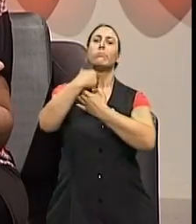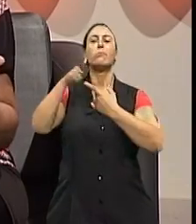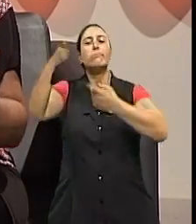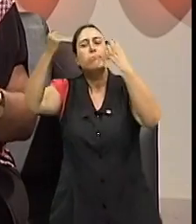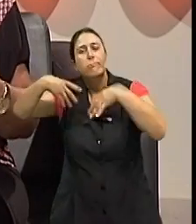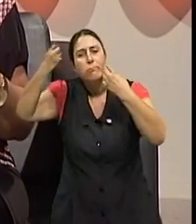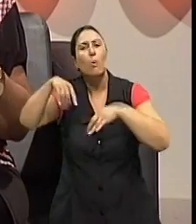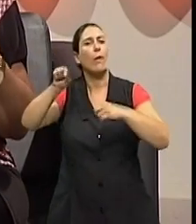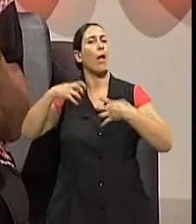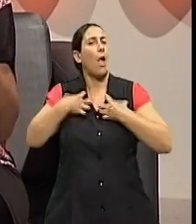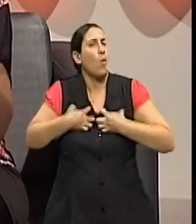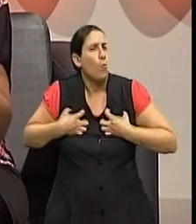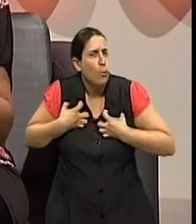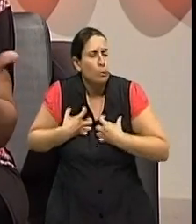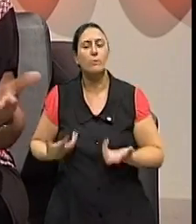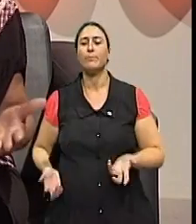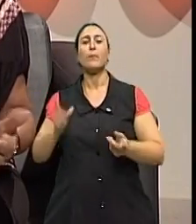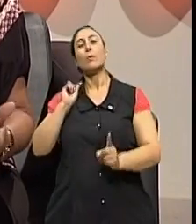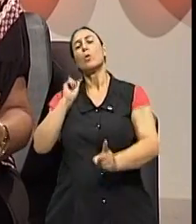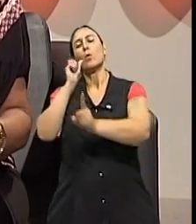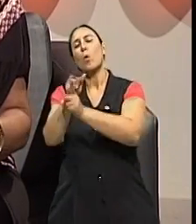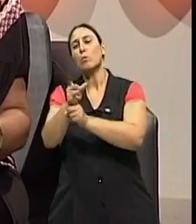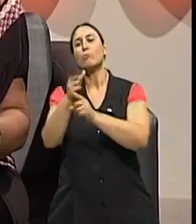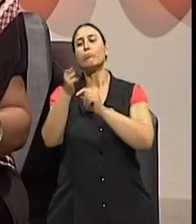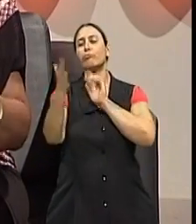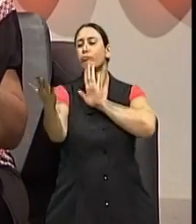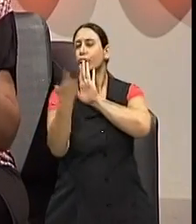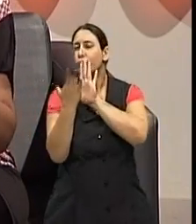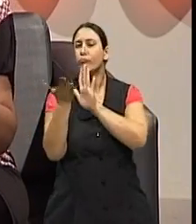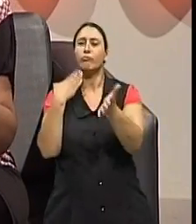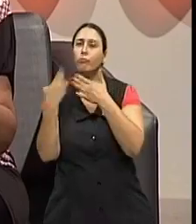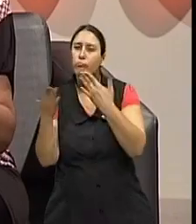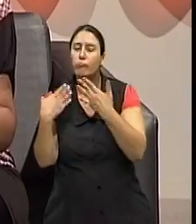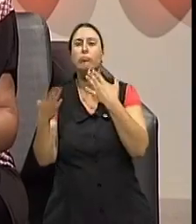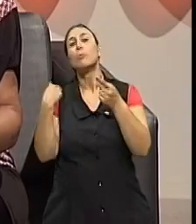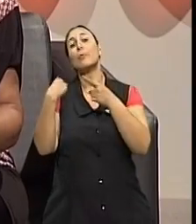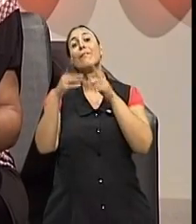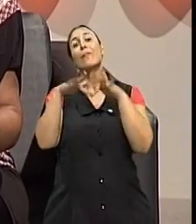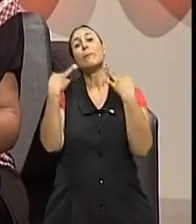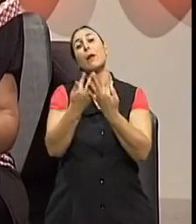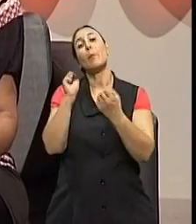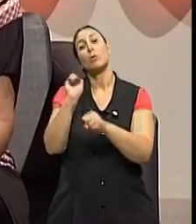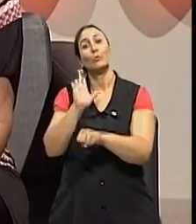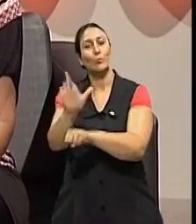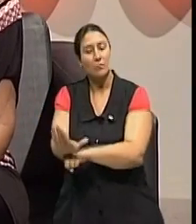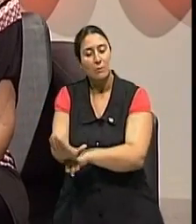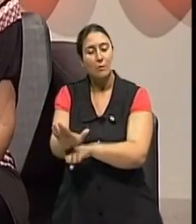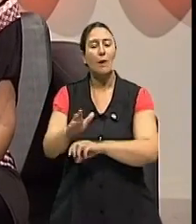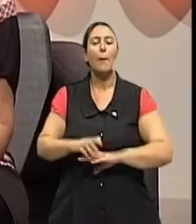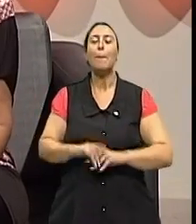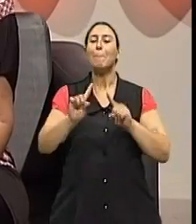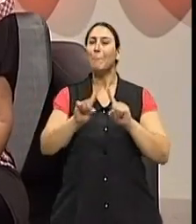a pessoa, né? Esses encontros tete a tete são fundamentais, como é que a família pode auxiliar. Porque o